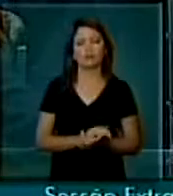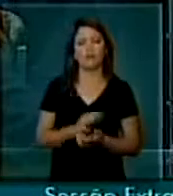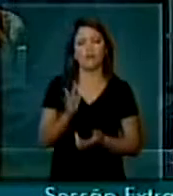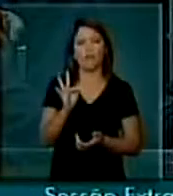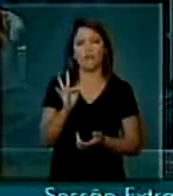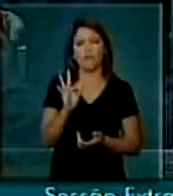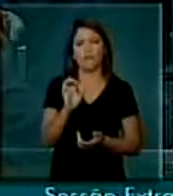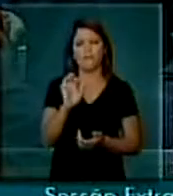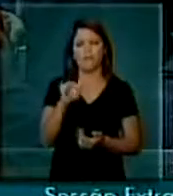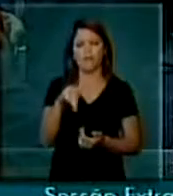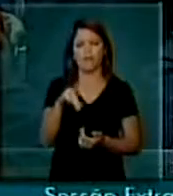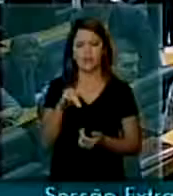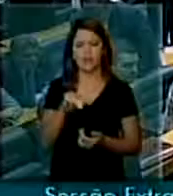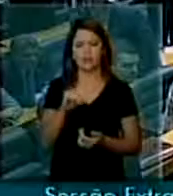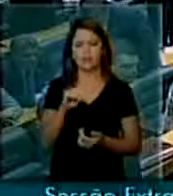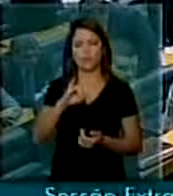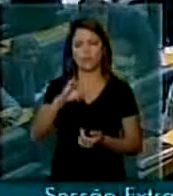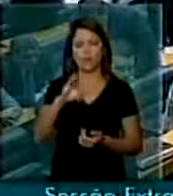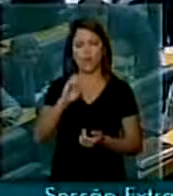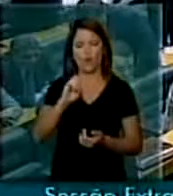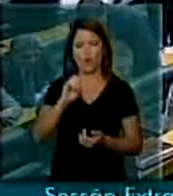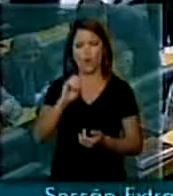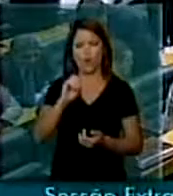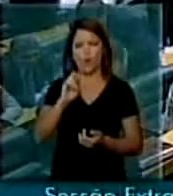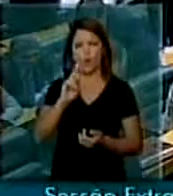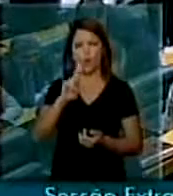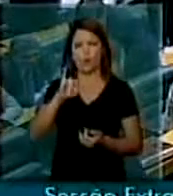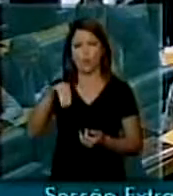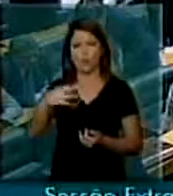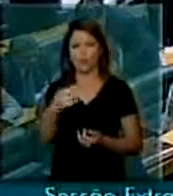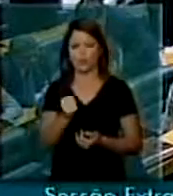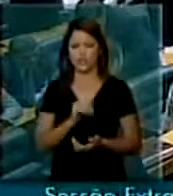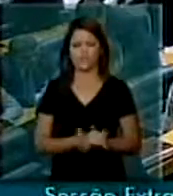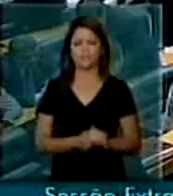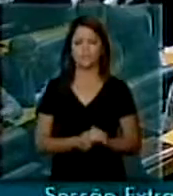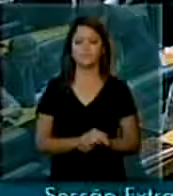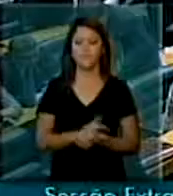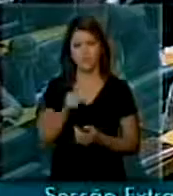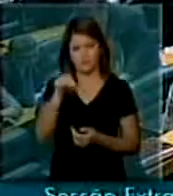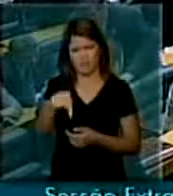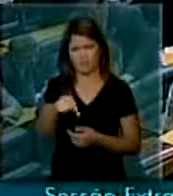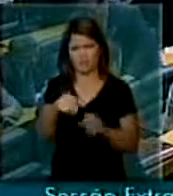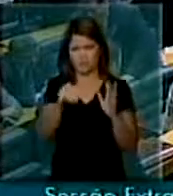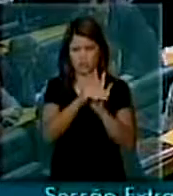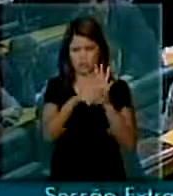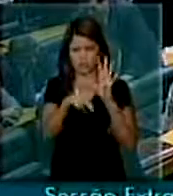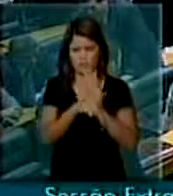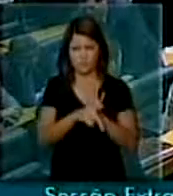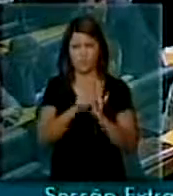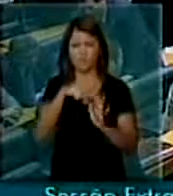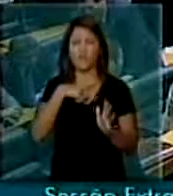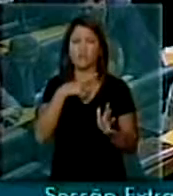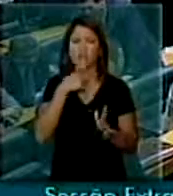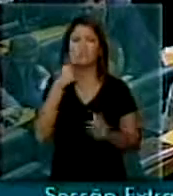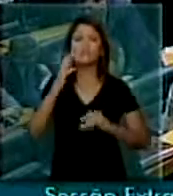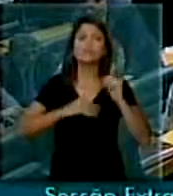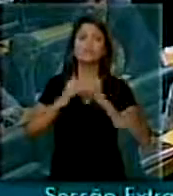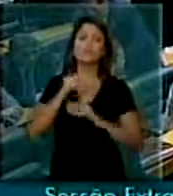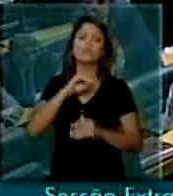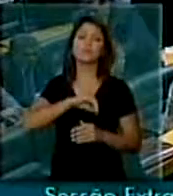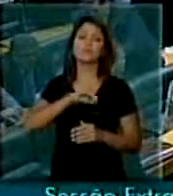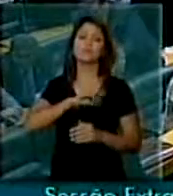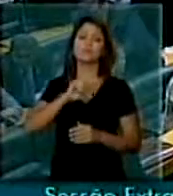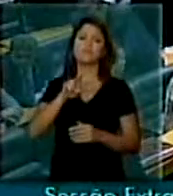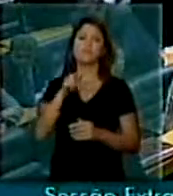Senhor presidente, senhores parlamentares, esta medida provisória, ela trata do aumento dos